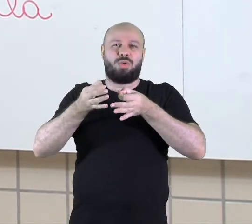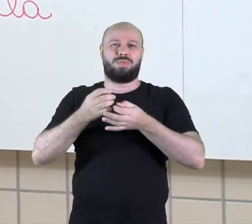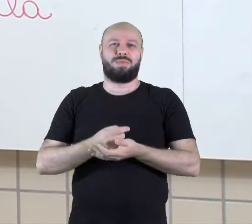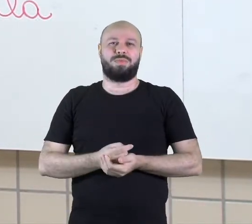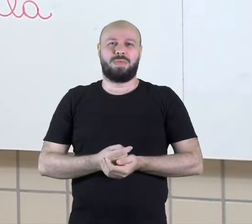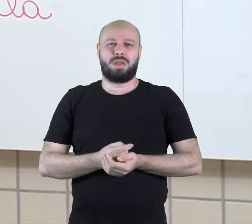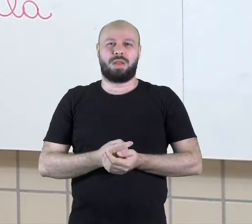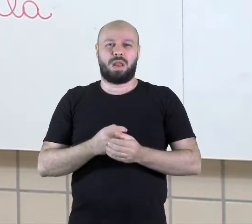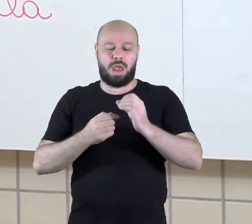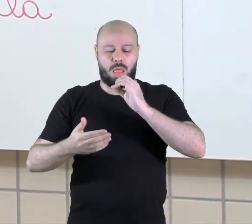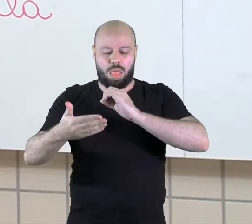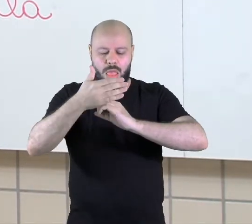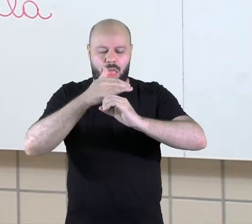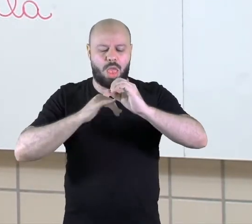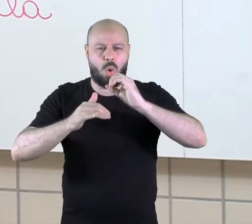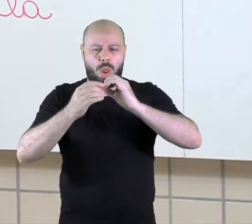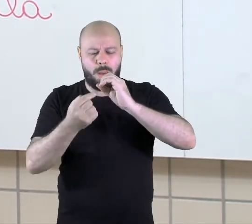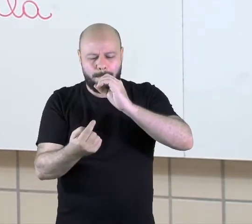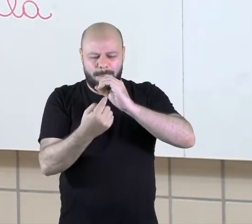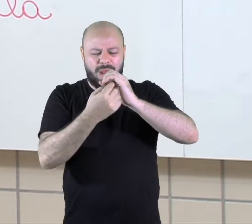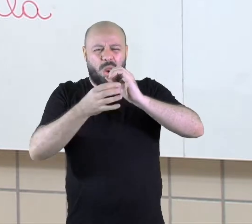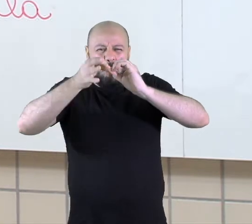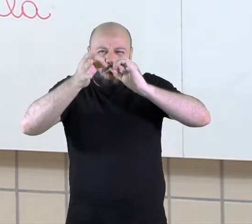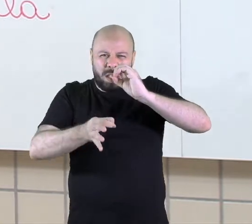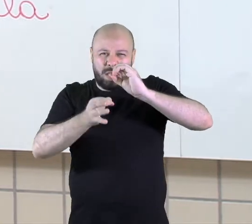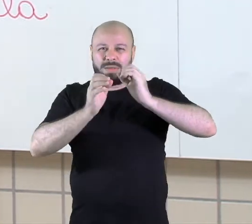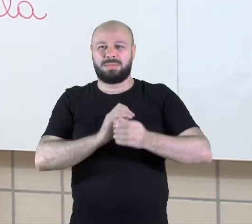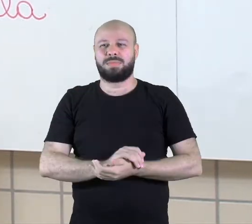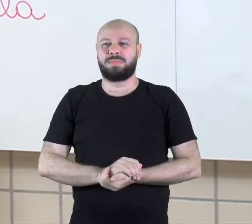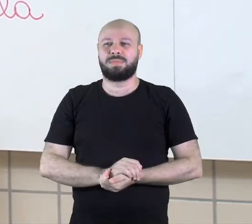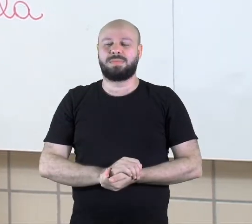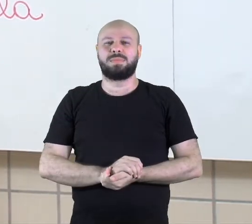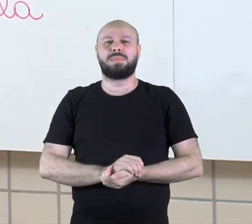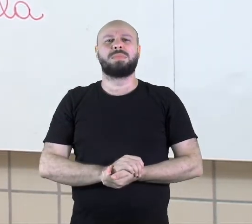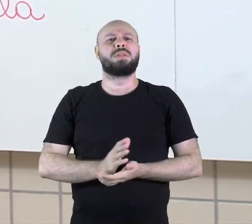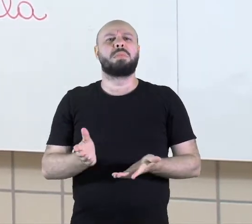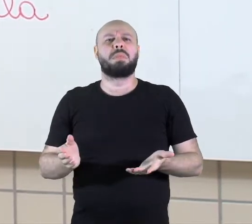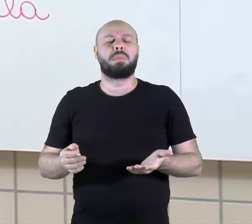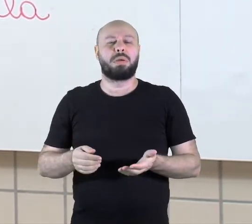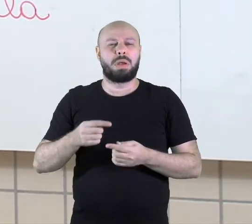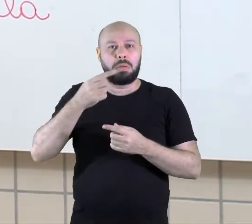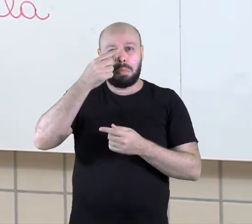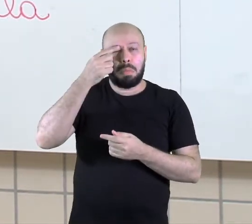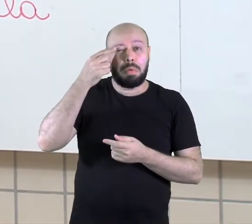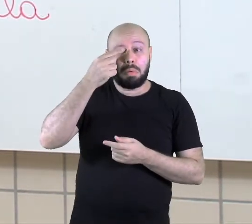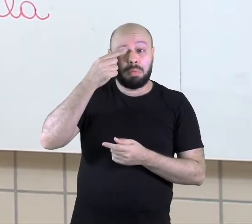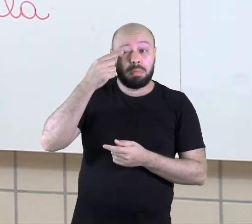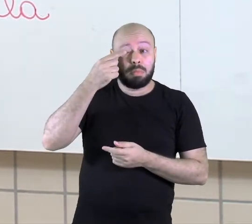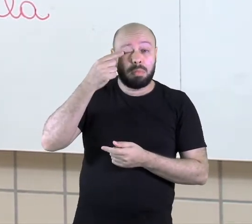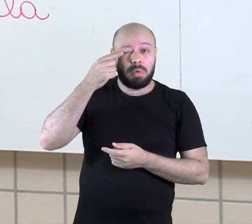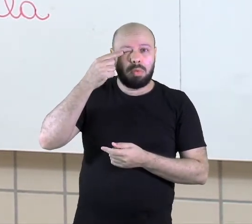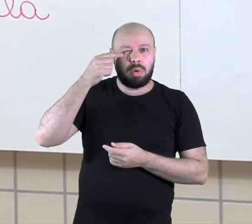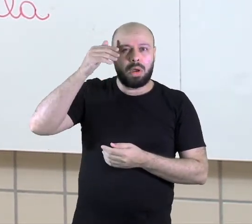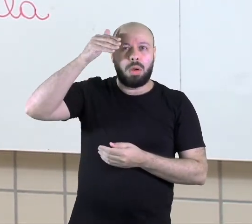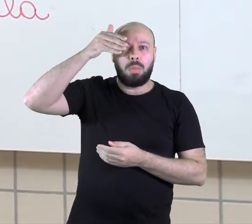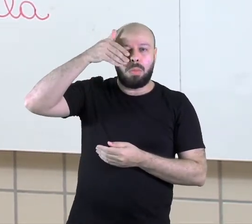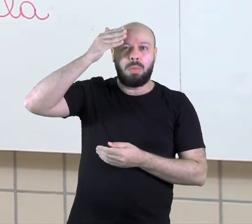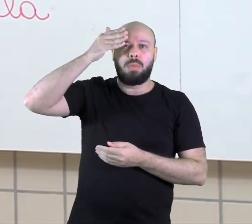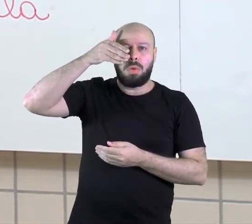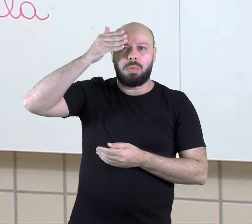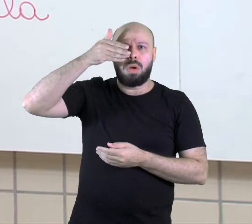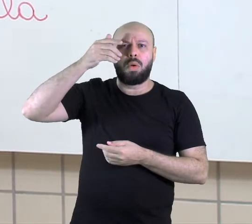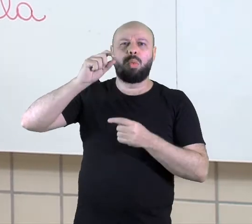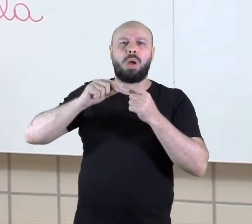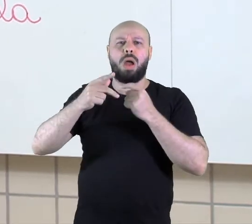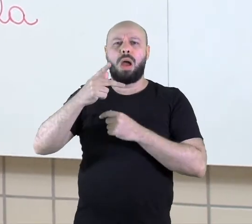visão, ao meu olho. E a pálpebra? Pálpebra, professora? Você não falou sobre pálpebra.